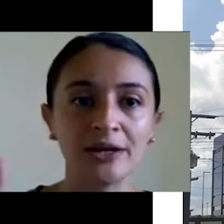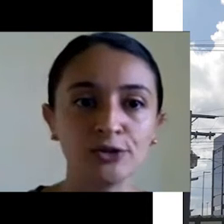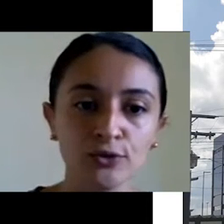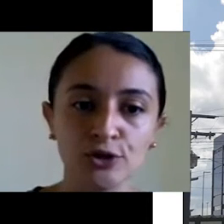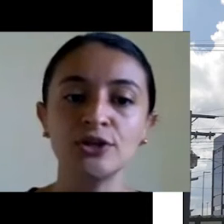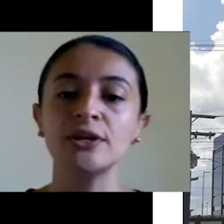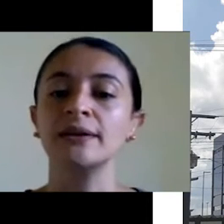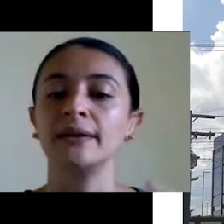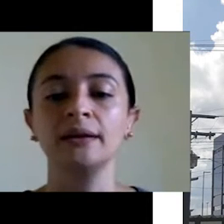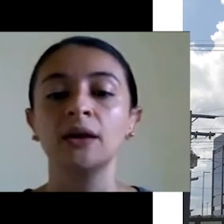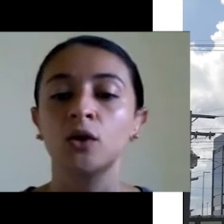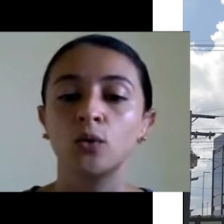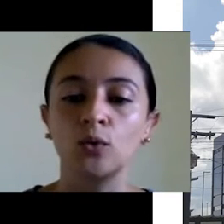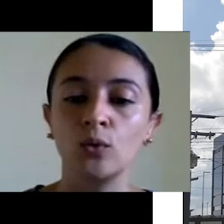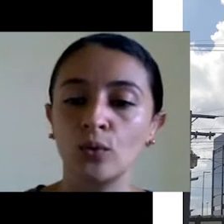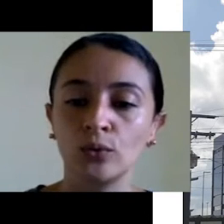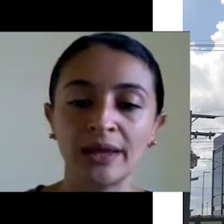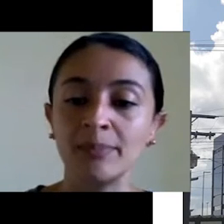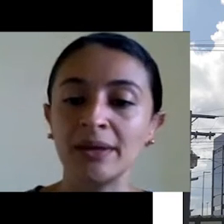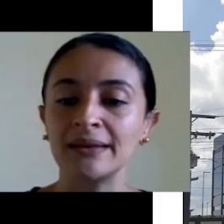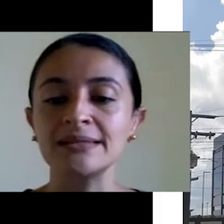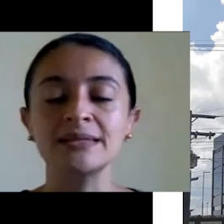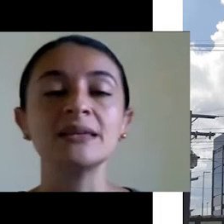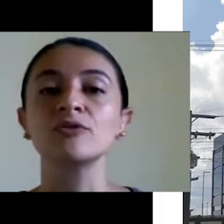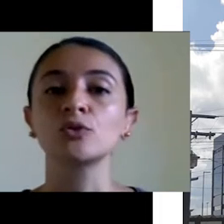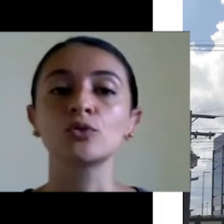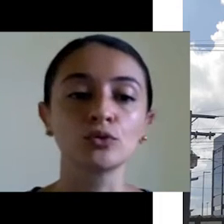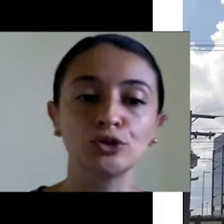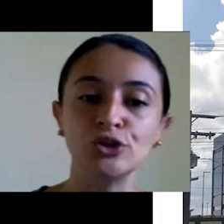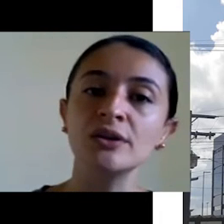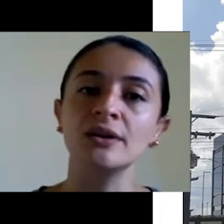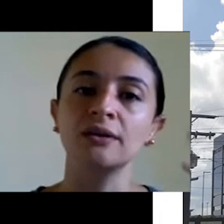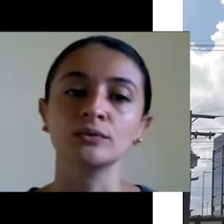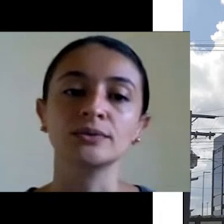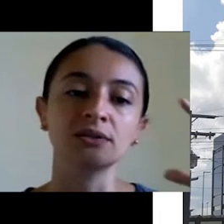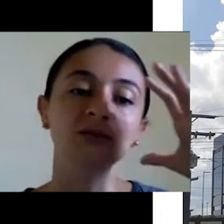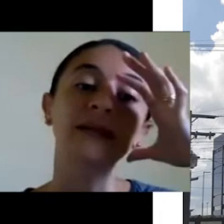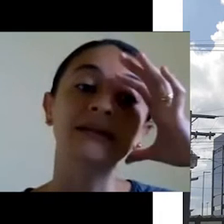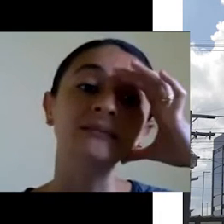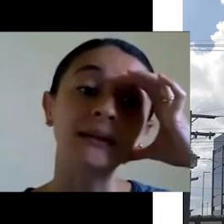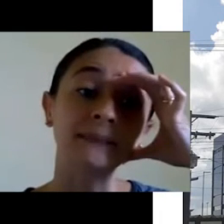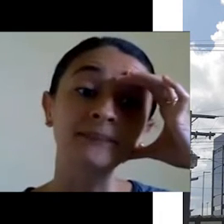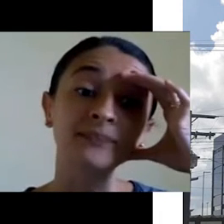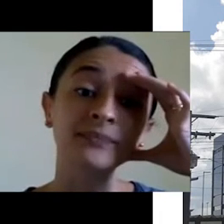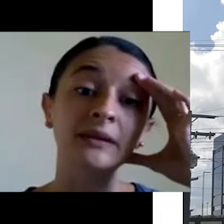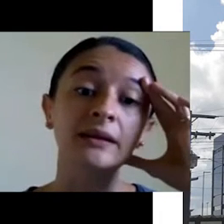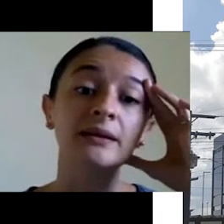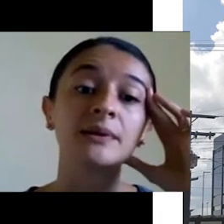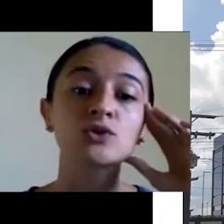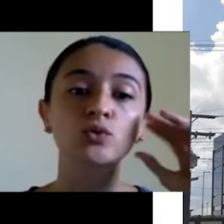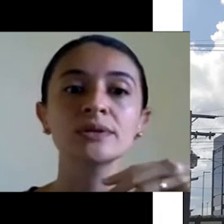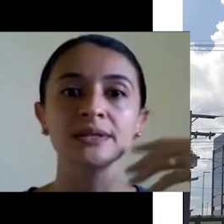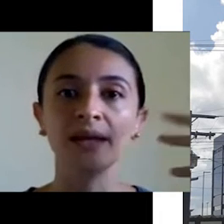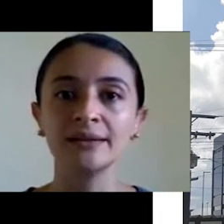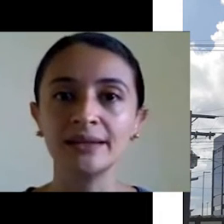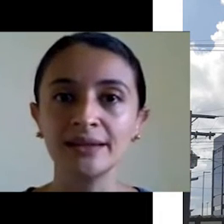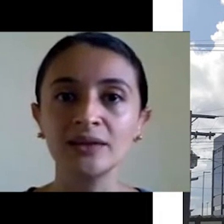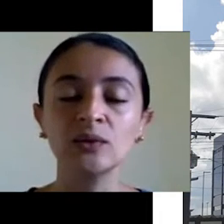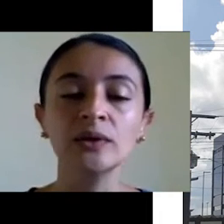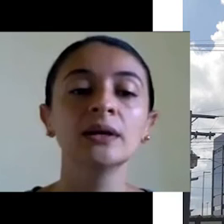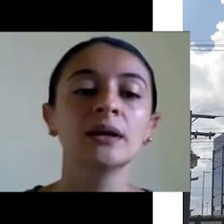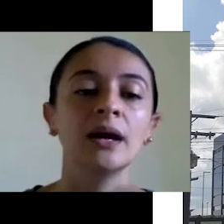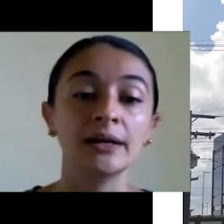centro de cardiologia, né? terapia intensiva, ou neurologia. aí, em todos os hospitais também. Mas tudo assim,